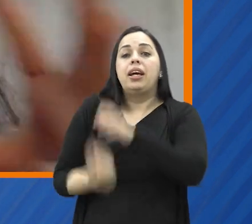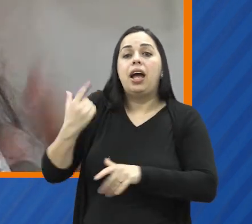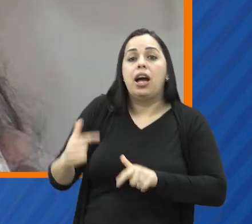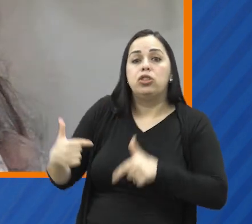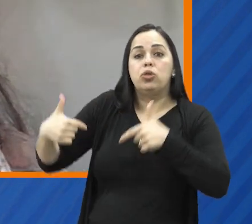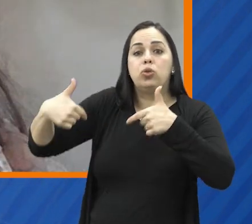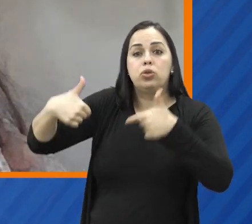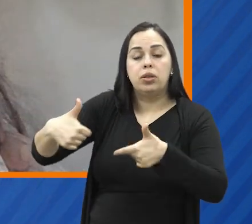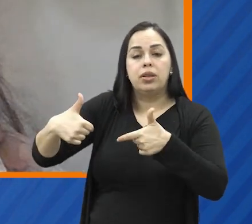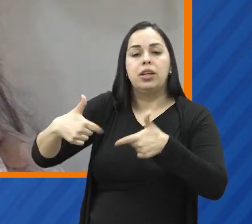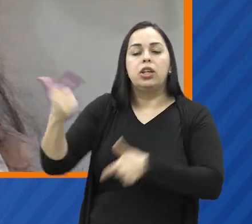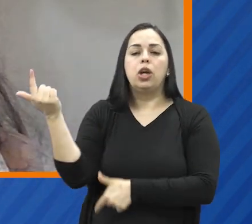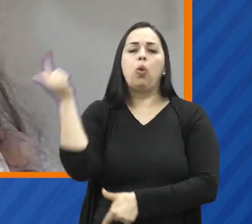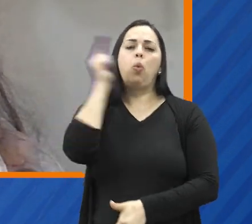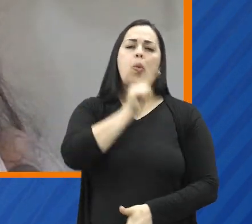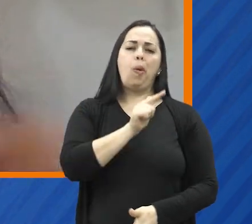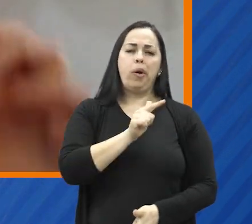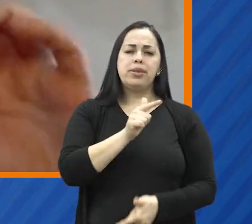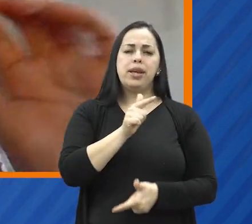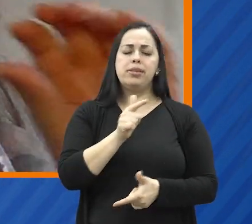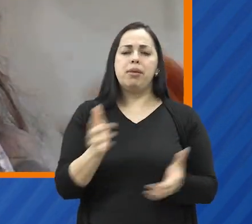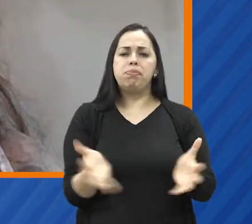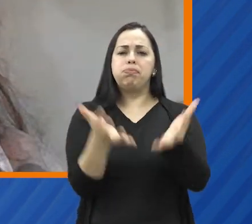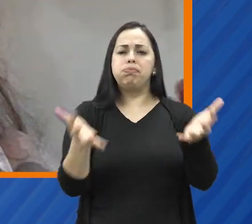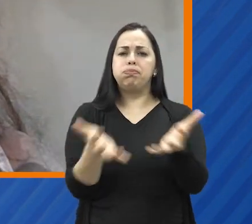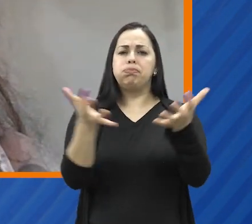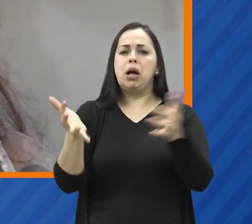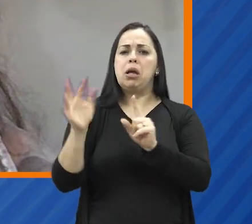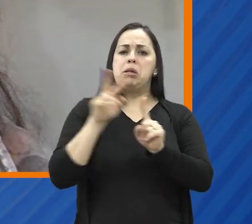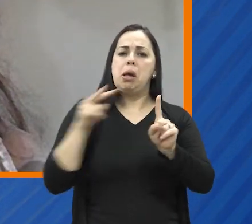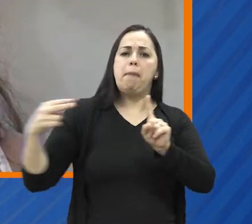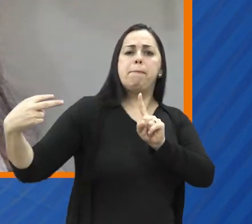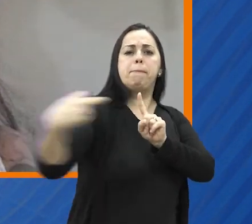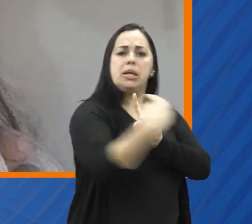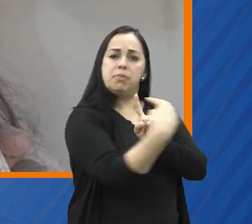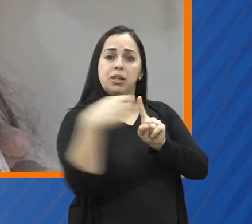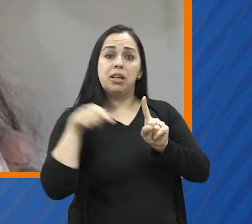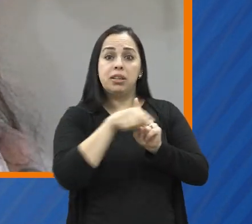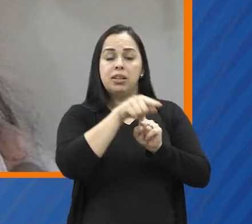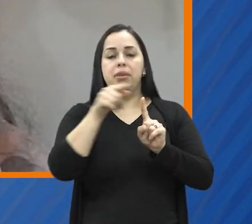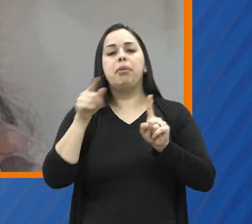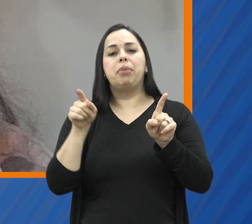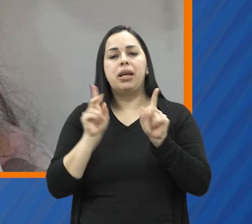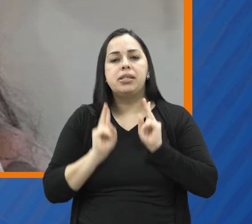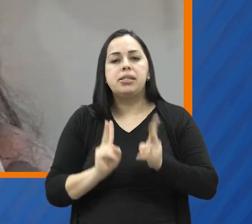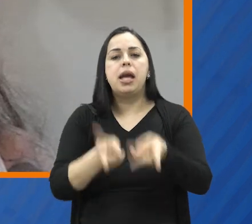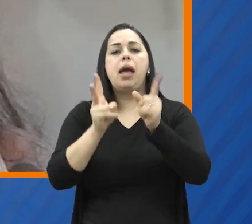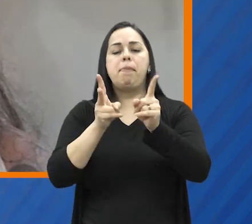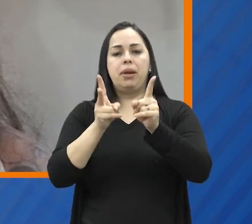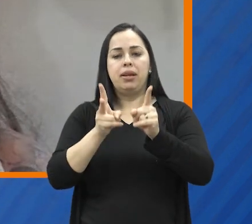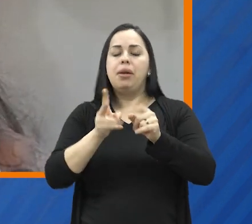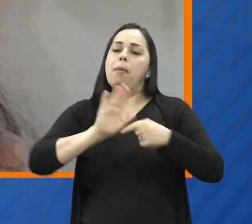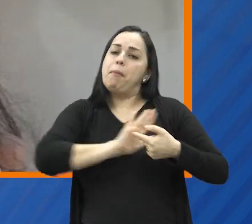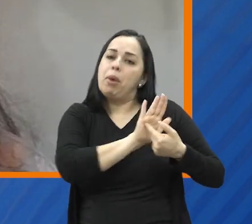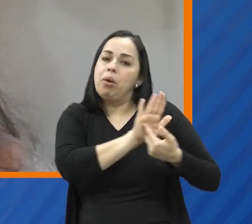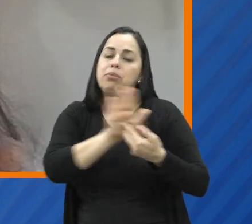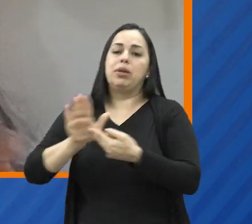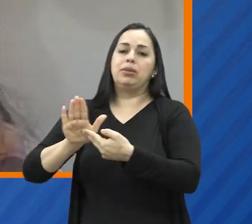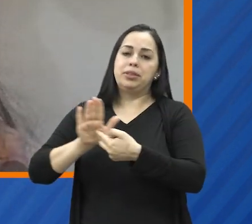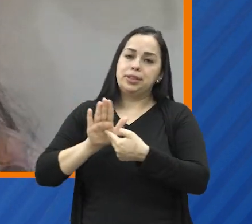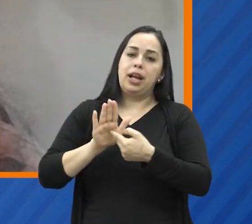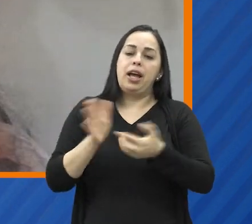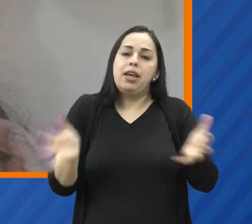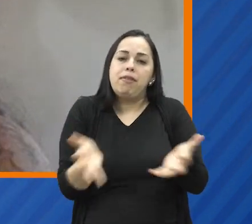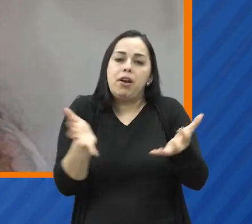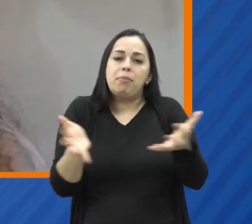advocacia e políticas públicas, que conseguem dar um gás e dar uma visibilidade para que essas pautas sejam